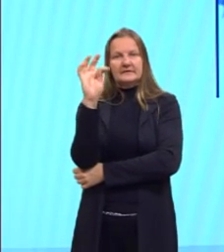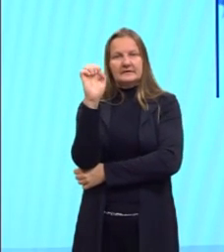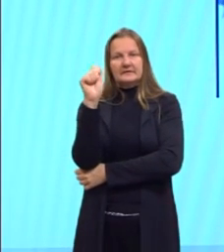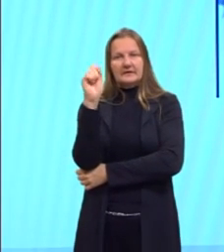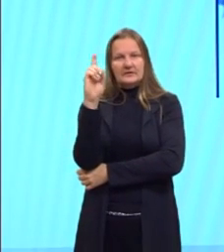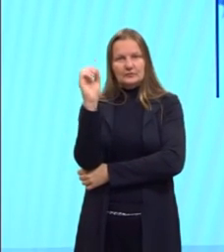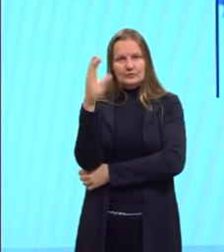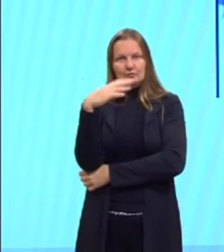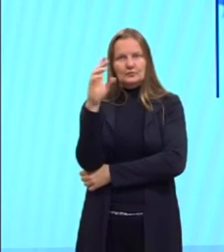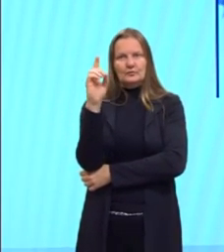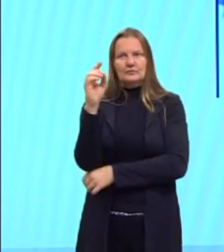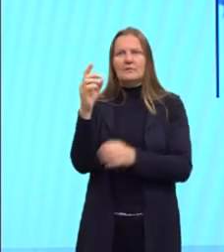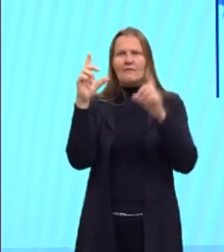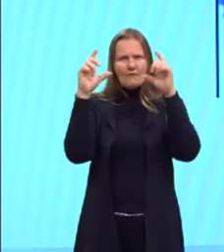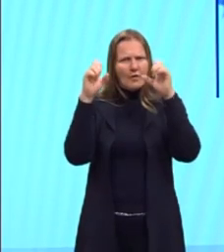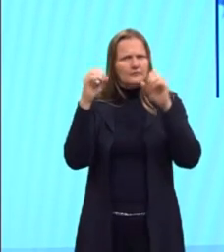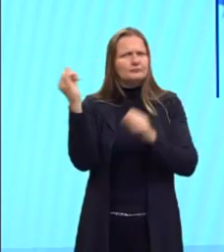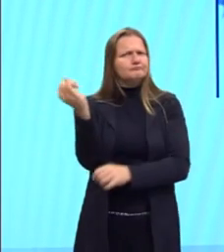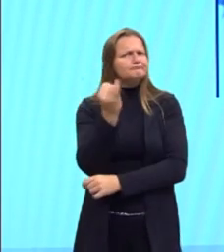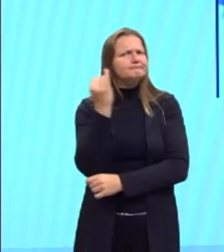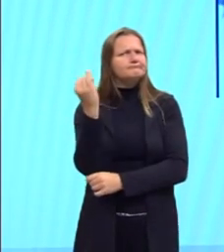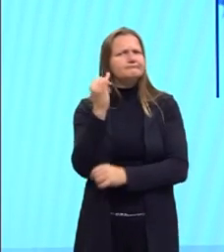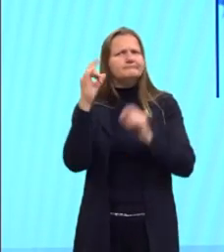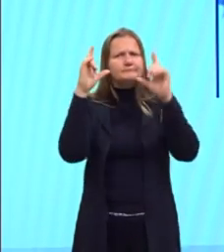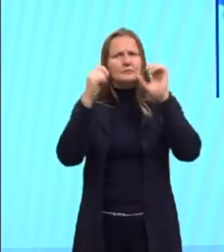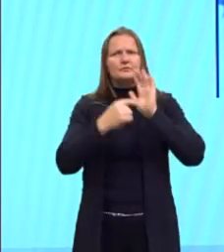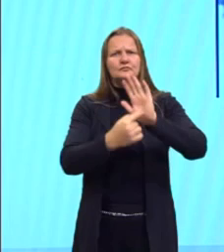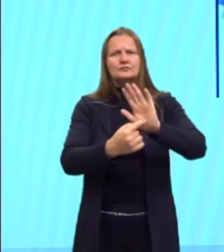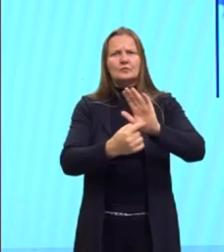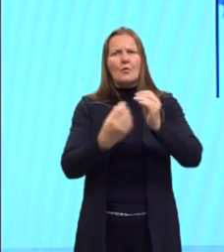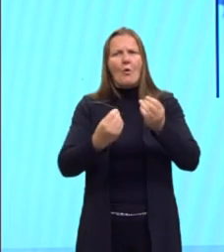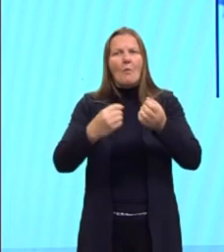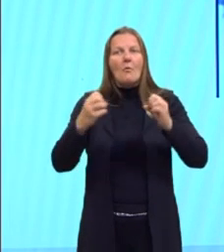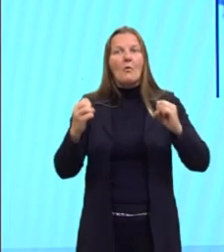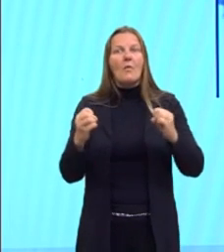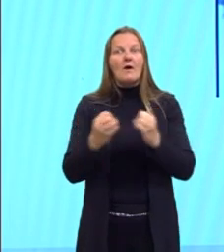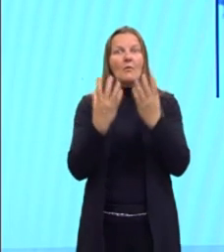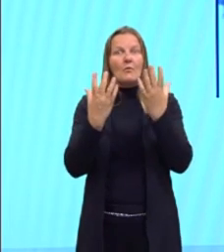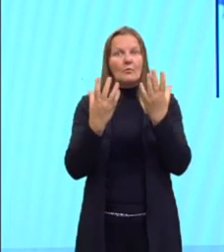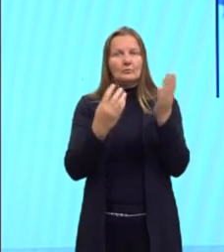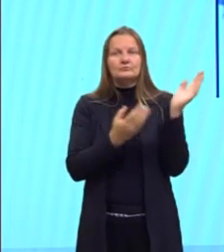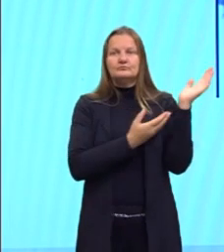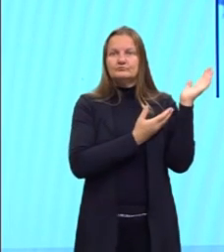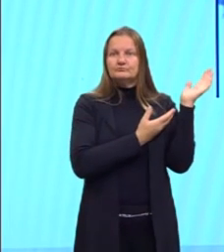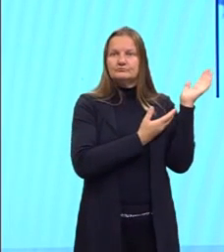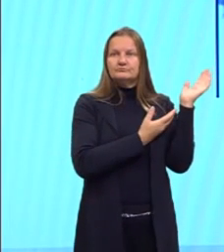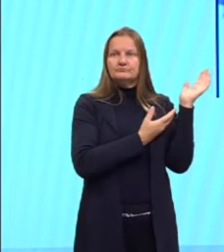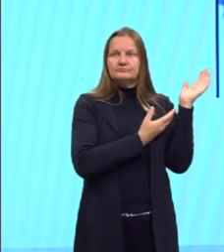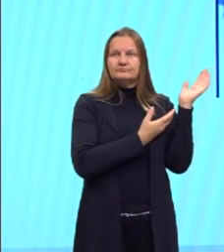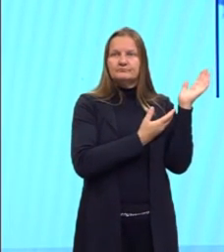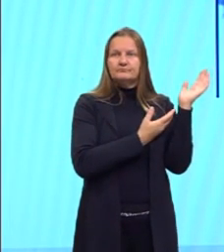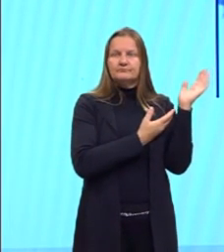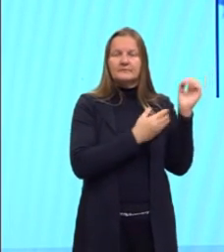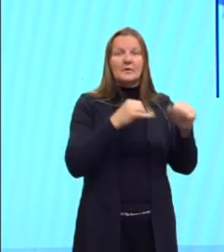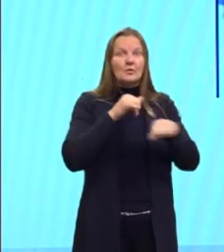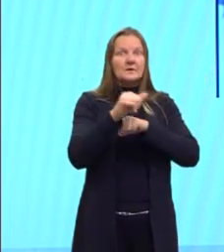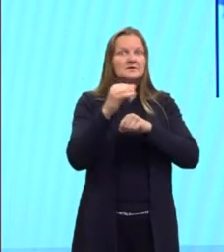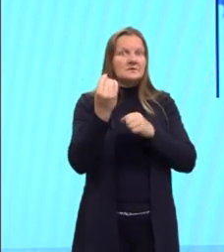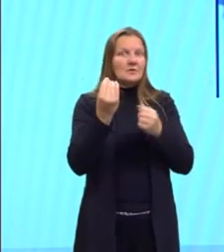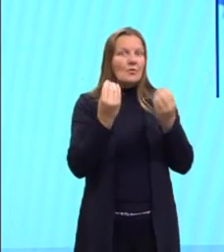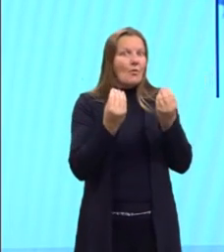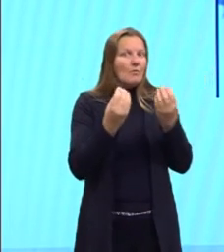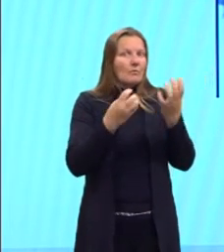eu acho interessante essa foto, mostrando ali todo o ritual, né, dessas questões aí. Muito forte, tá, gurizada,